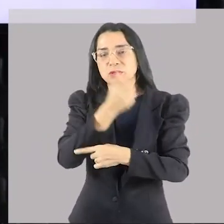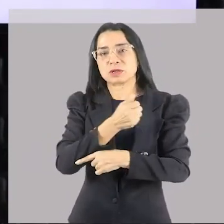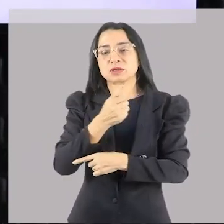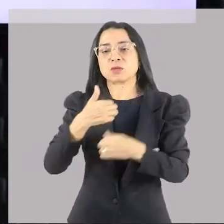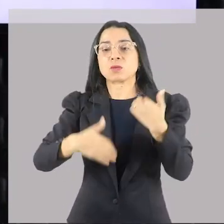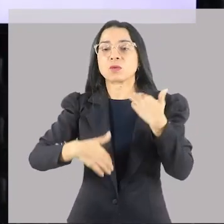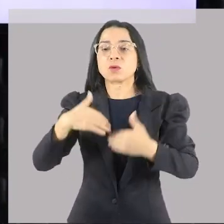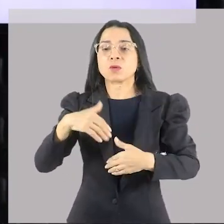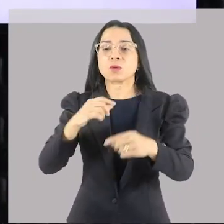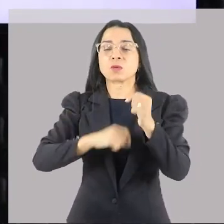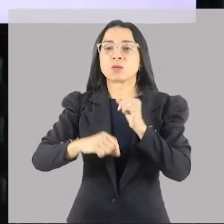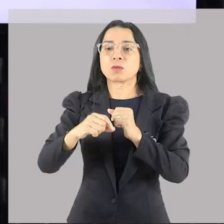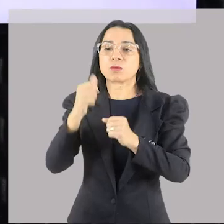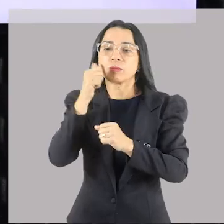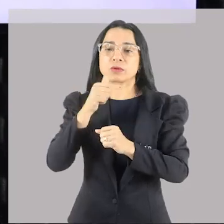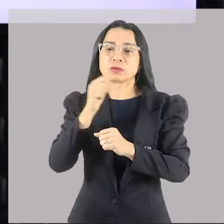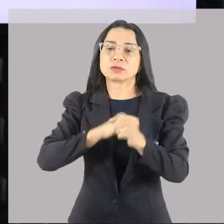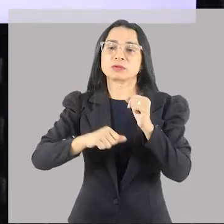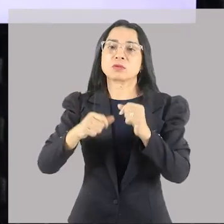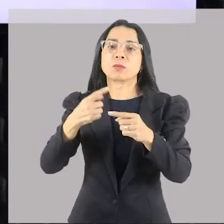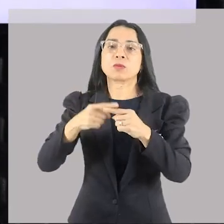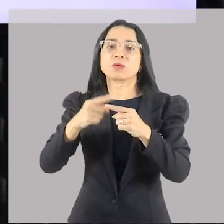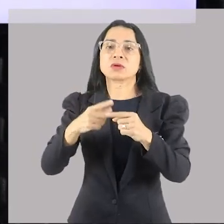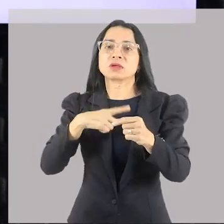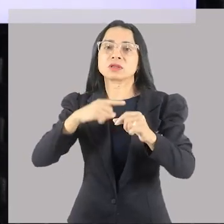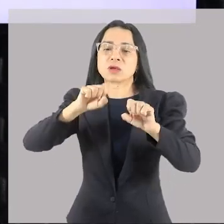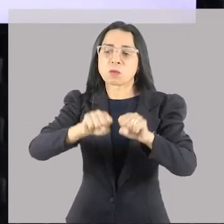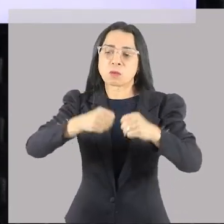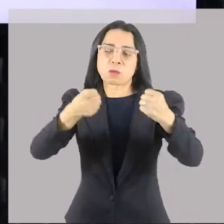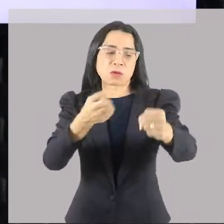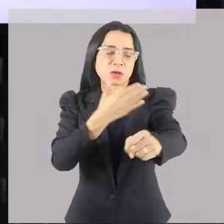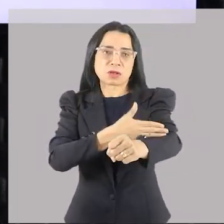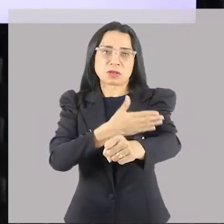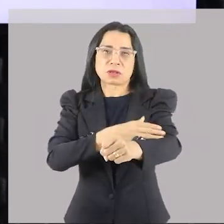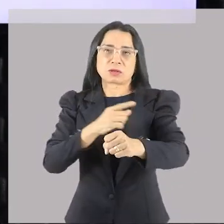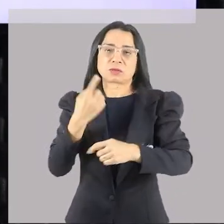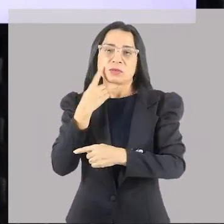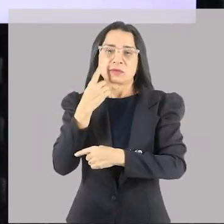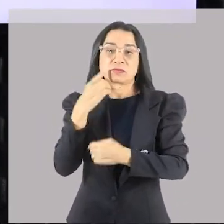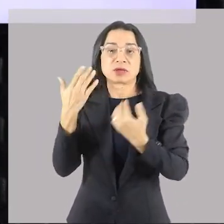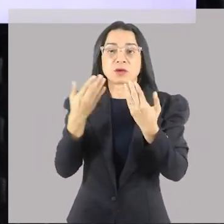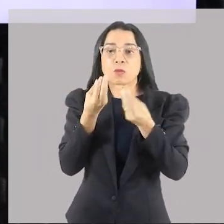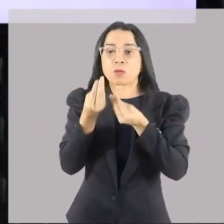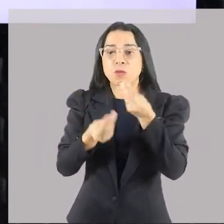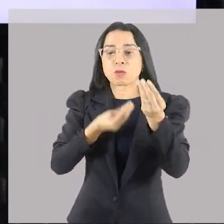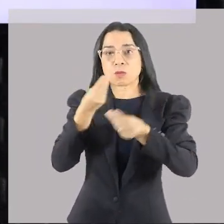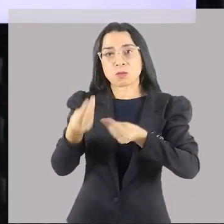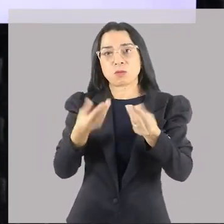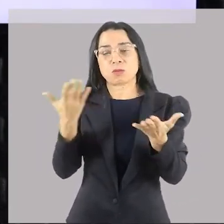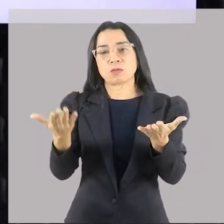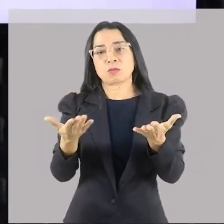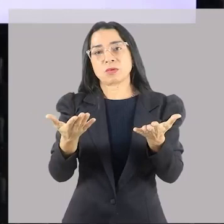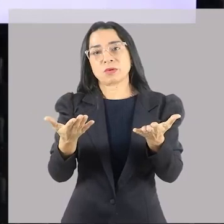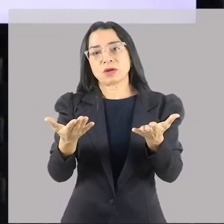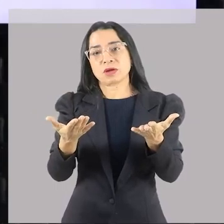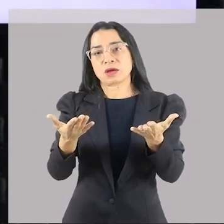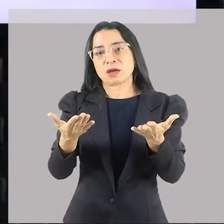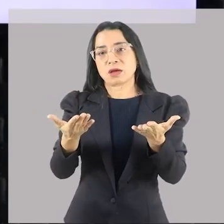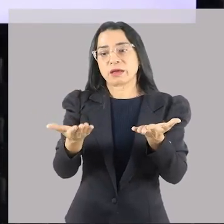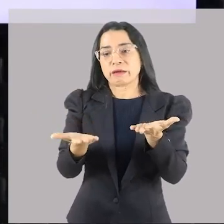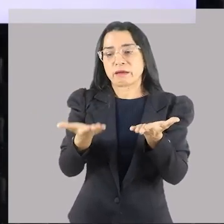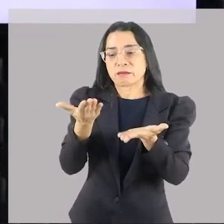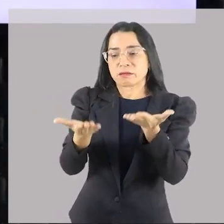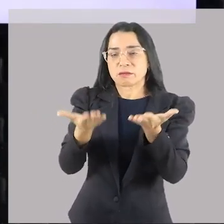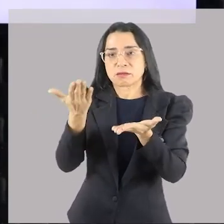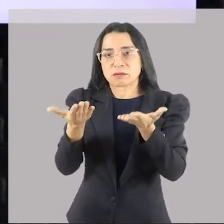porque a escultura tem o braço quebrado. Por quê? Porque eles vão analisar qual é a melhor forma para poder equilibrar este